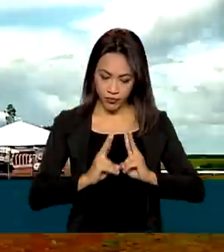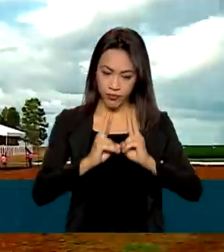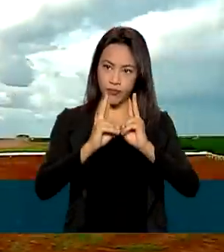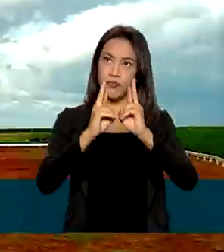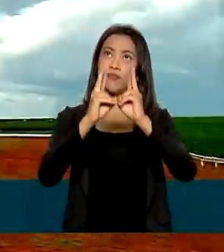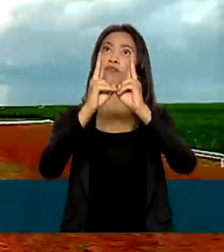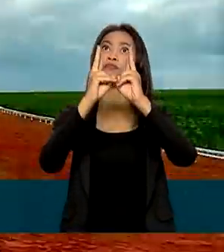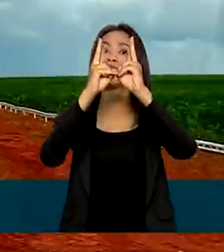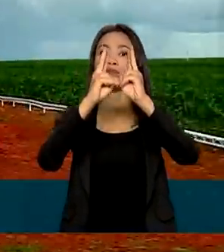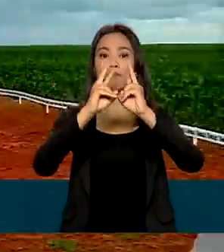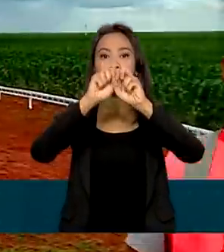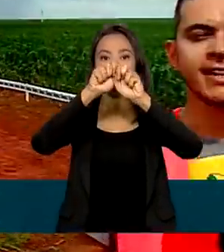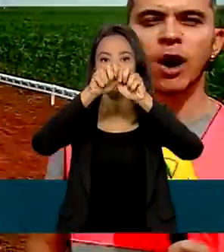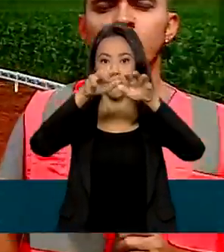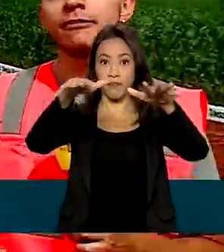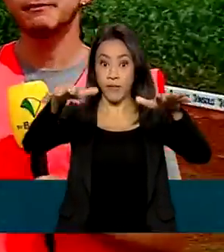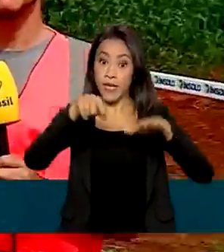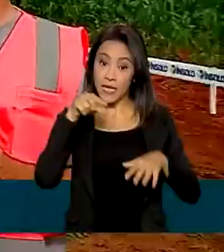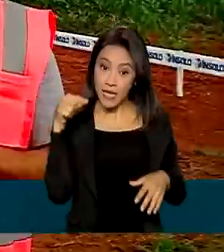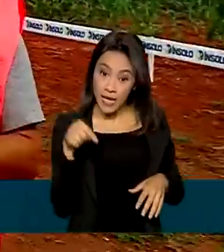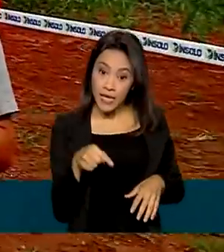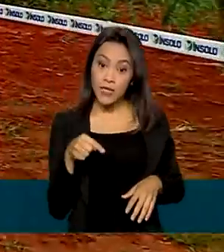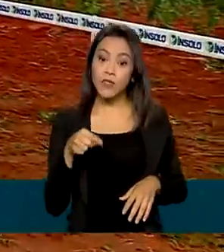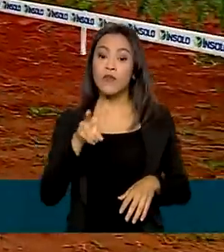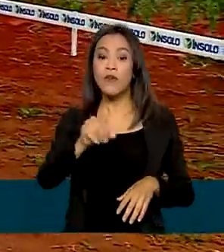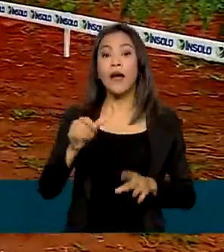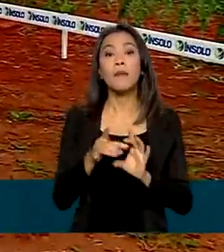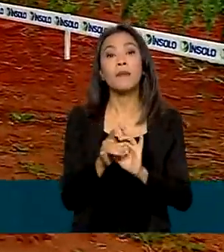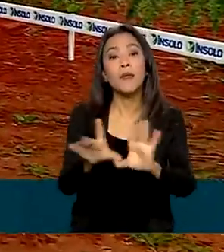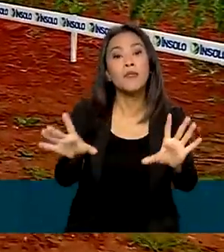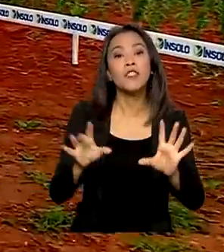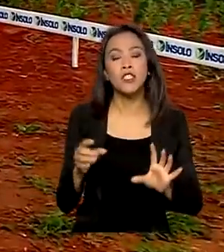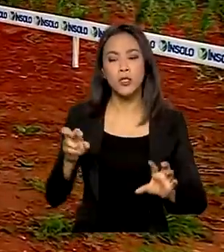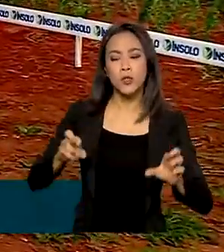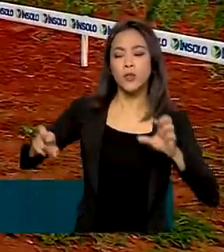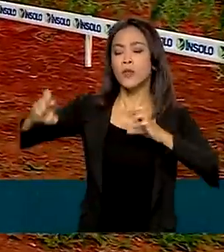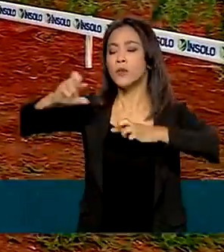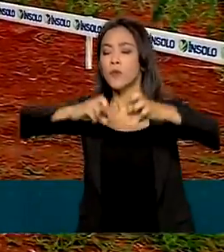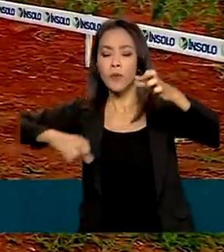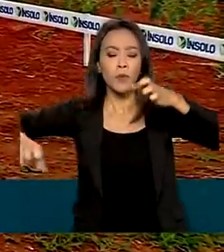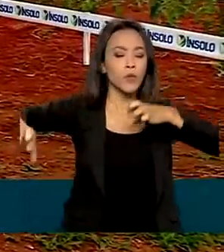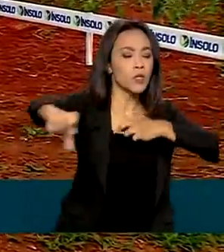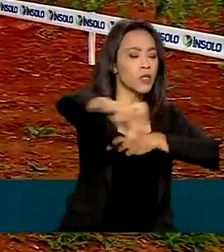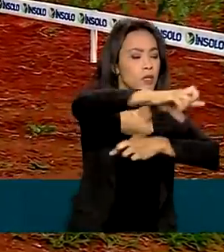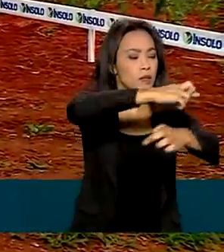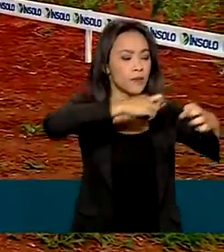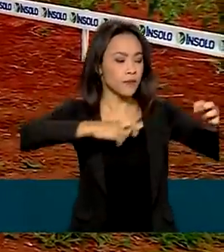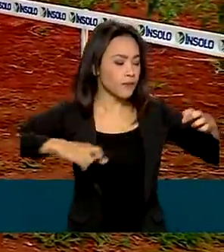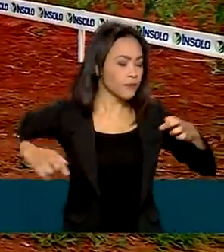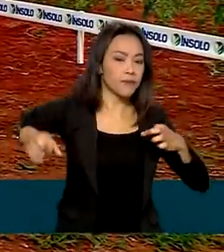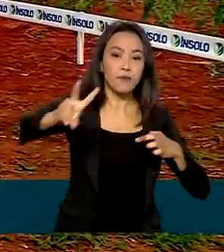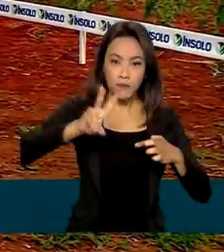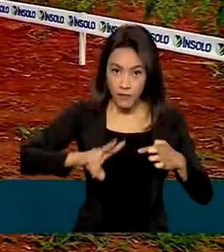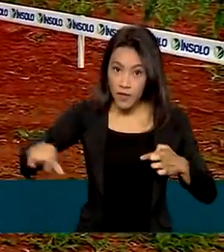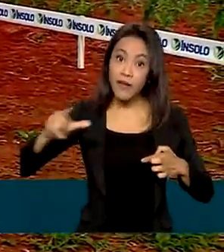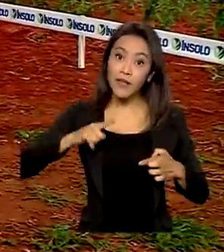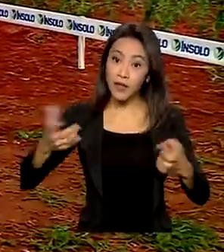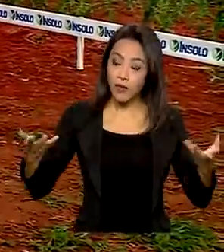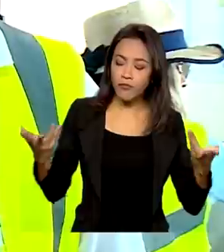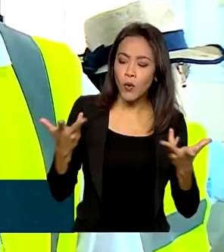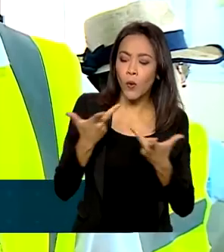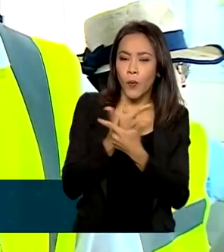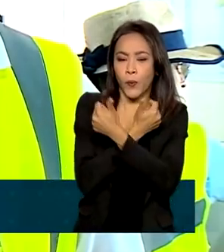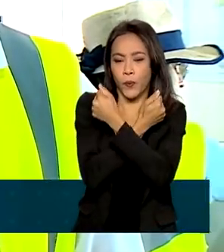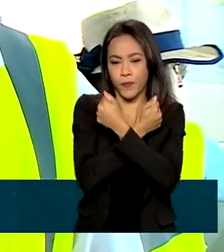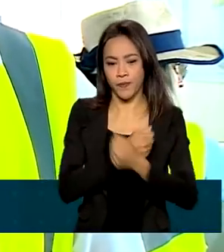cultivada das fazendas. Esse sinal vai permitir um monitoramento mais preciso do maquinário agrícola, que vai funcionar com mais eficiência.